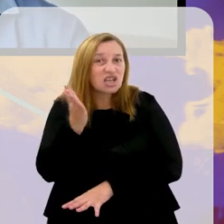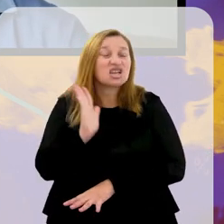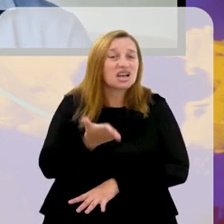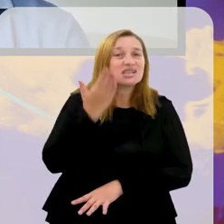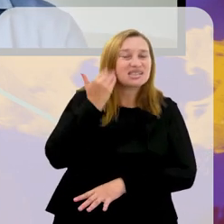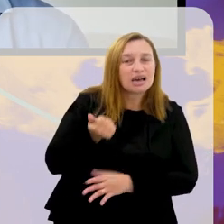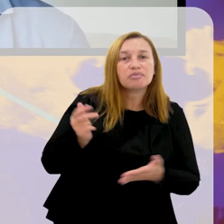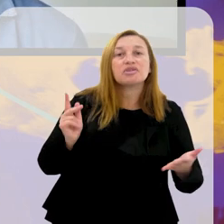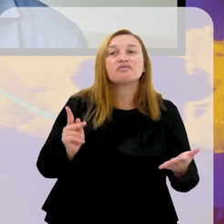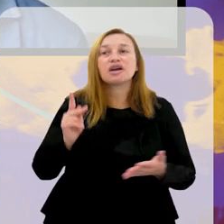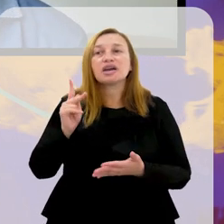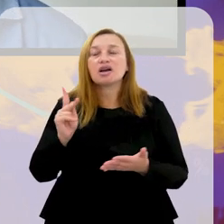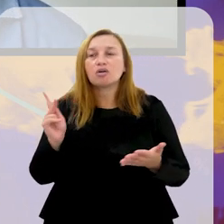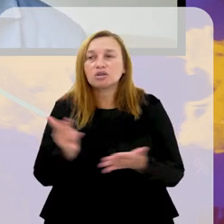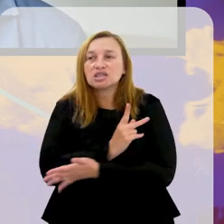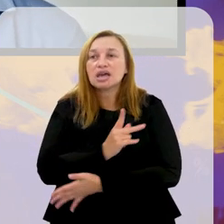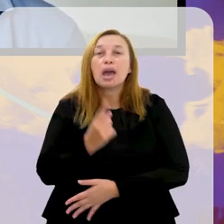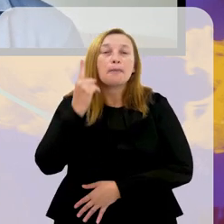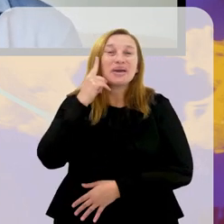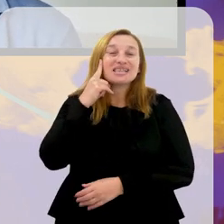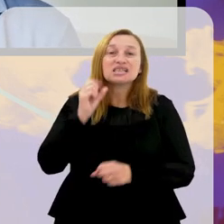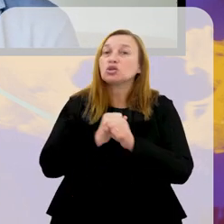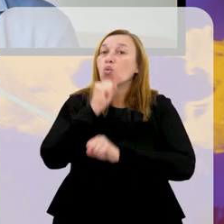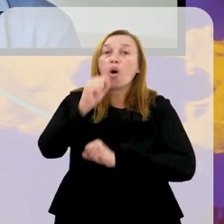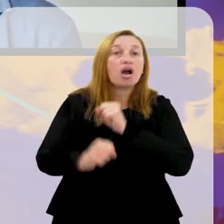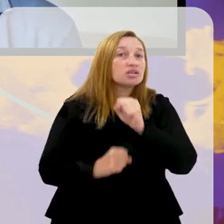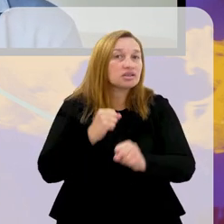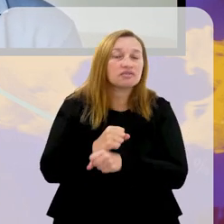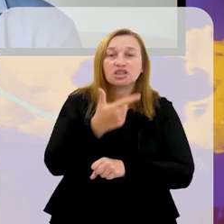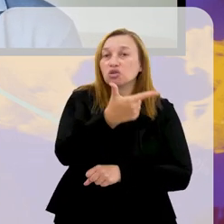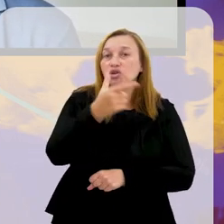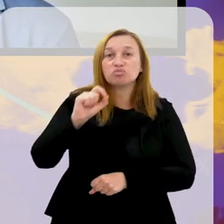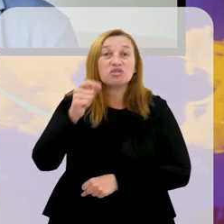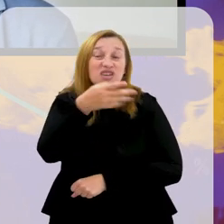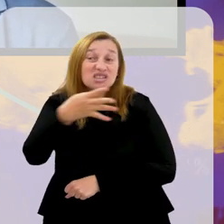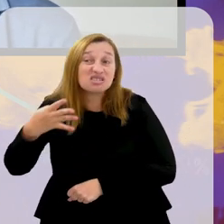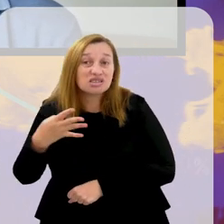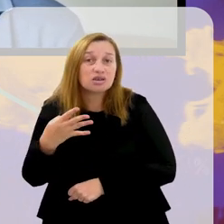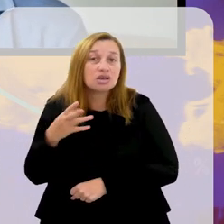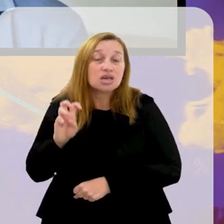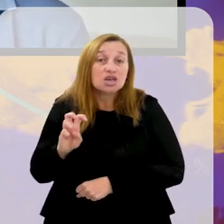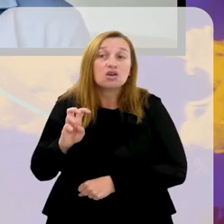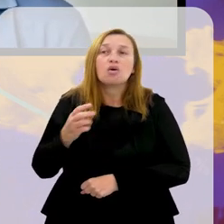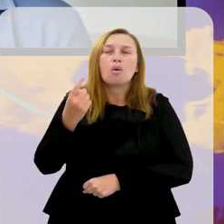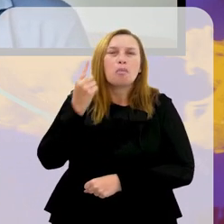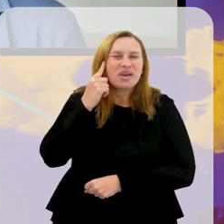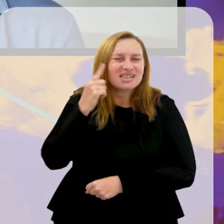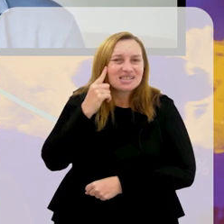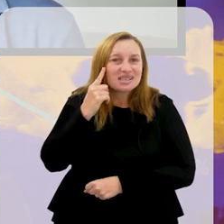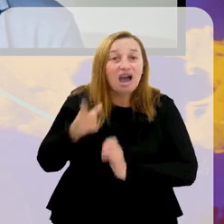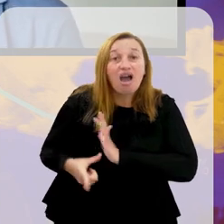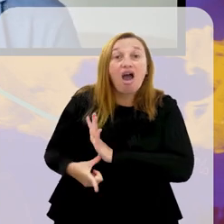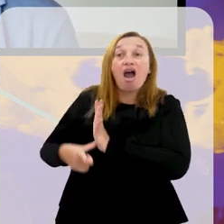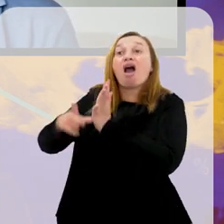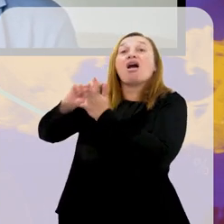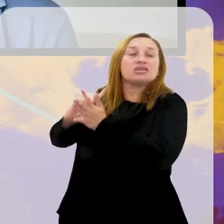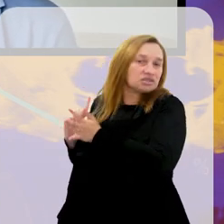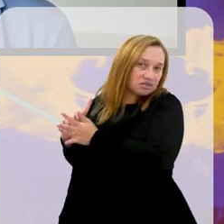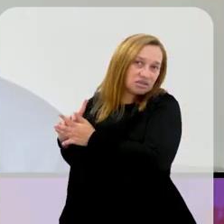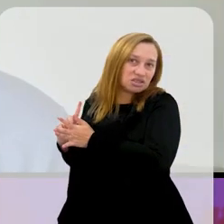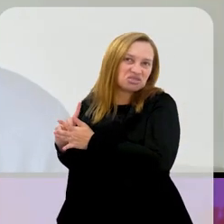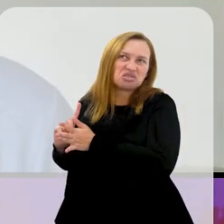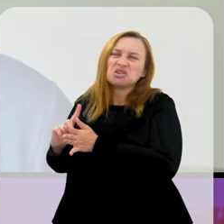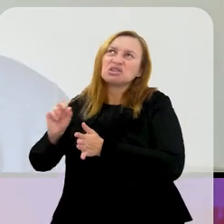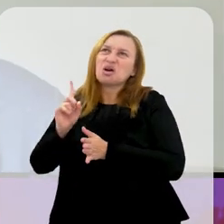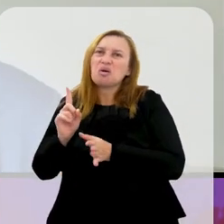resolvido, já sabe o que vai acontecer e já pensando no de 2025. Com certeza. Pensa com antecedência.